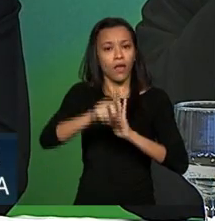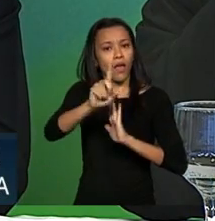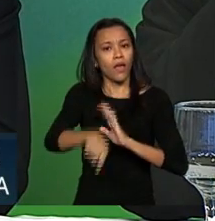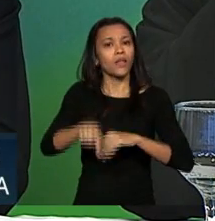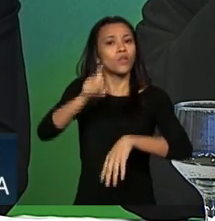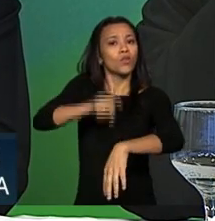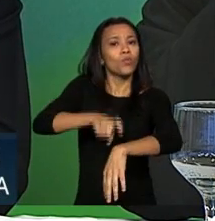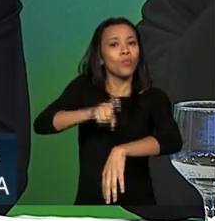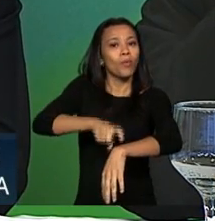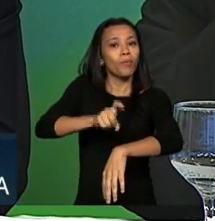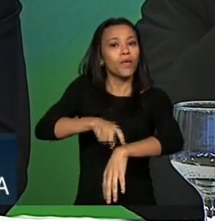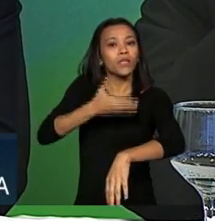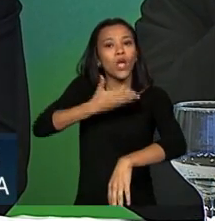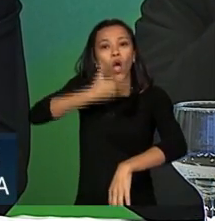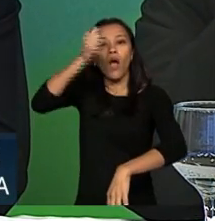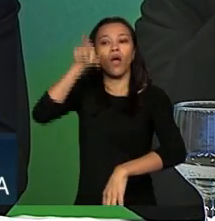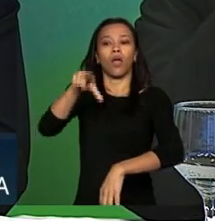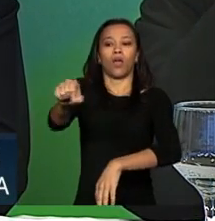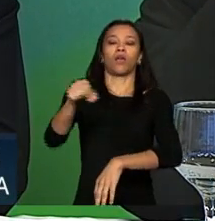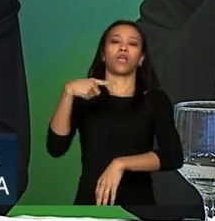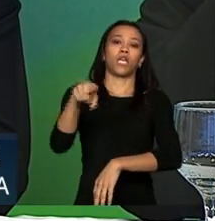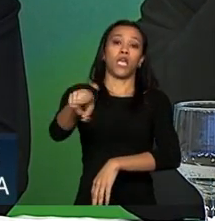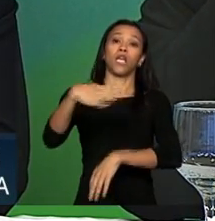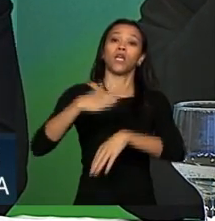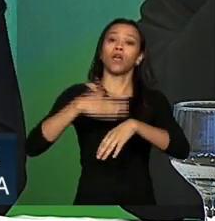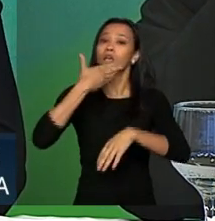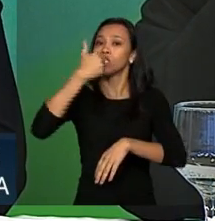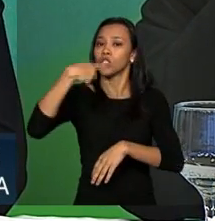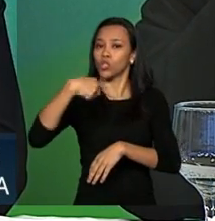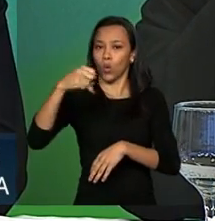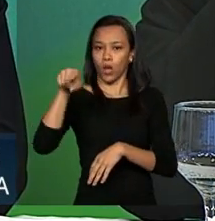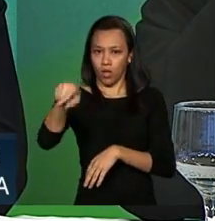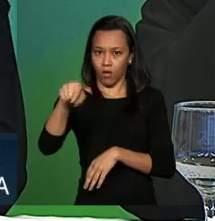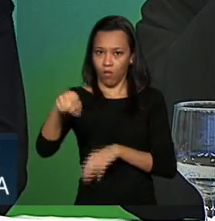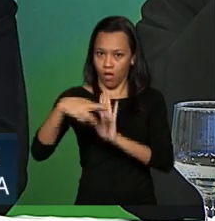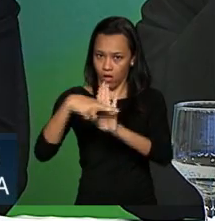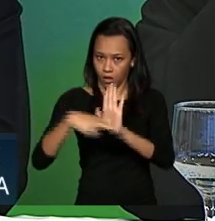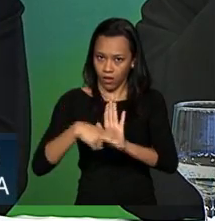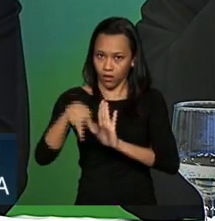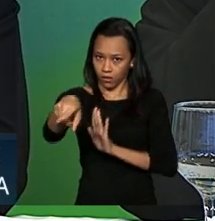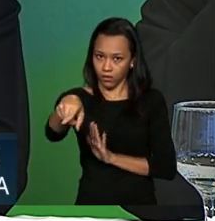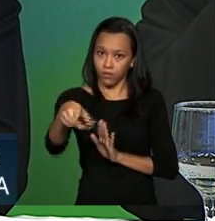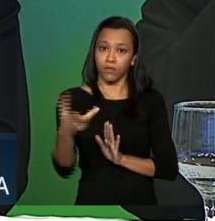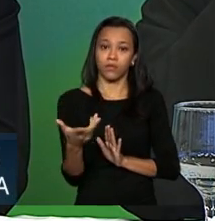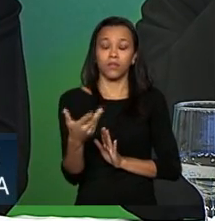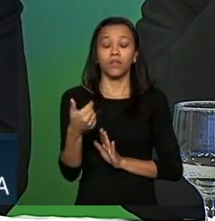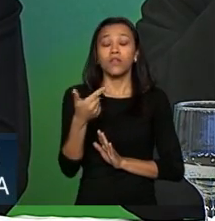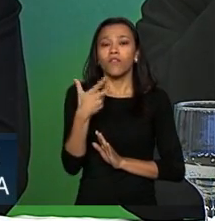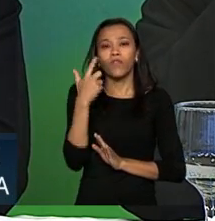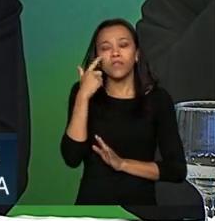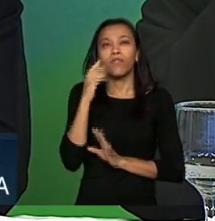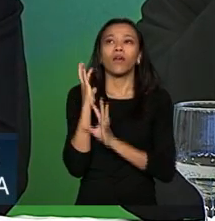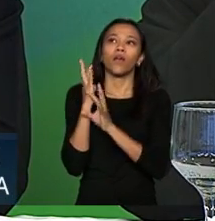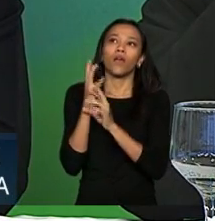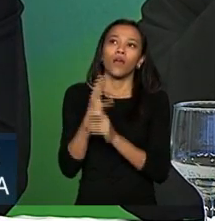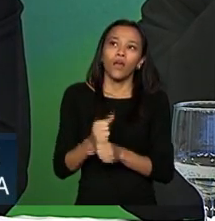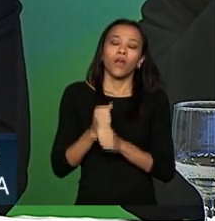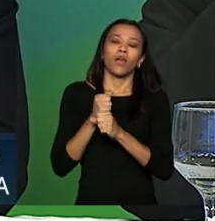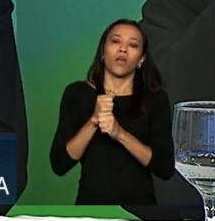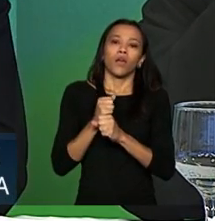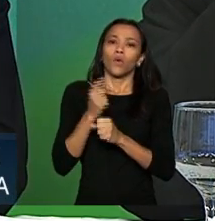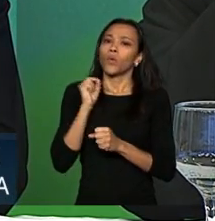em que se deu a opção do trabalhador pela aposentadoria você não pode rever todas as aposentadorias que foram concedidas